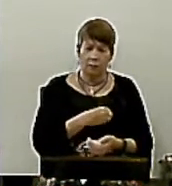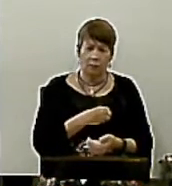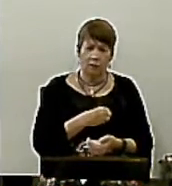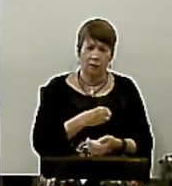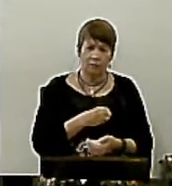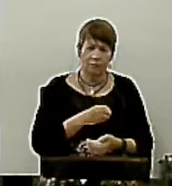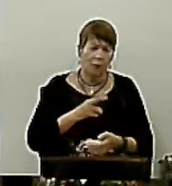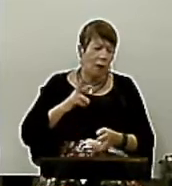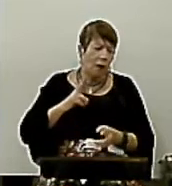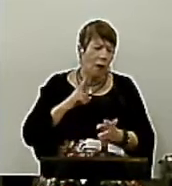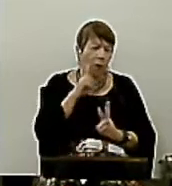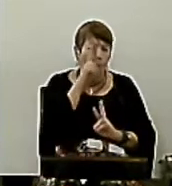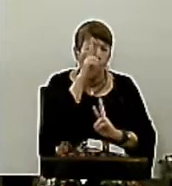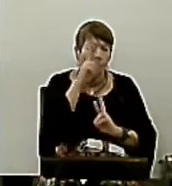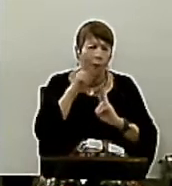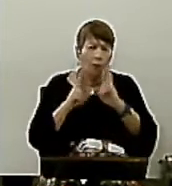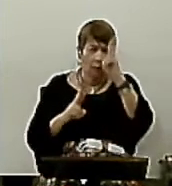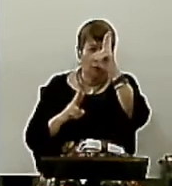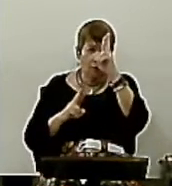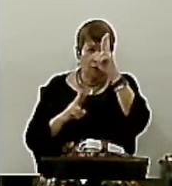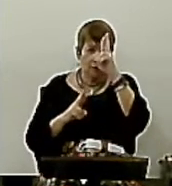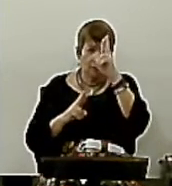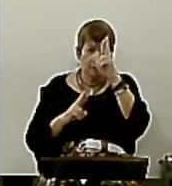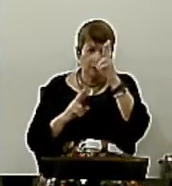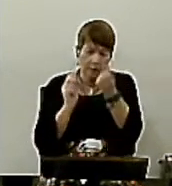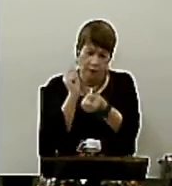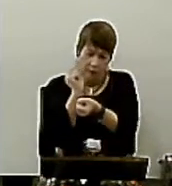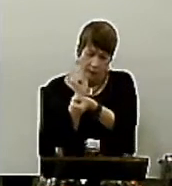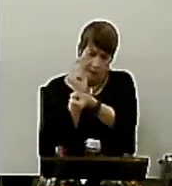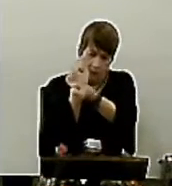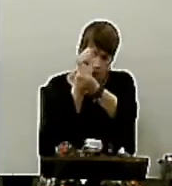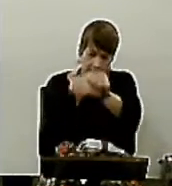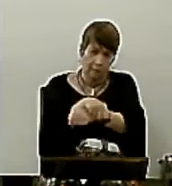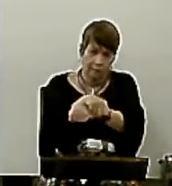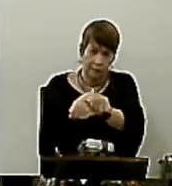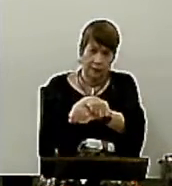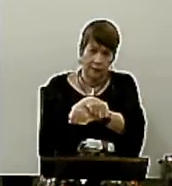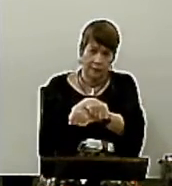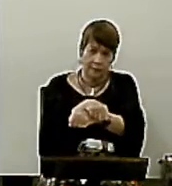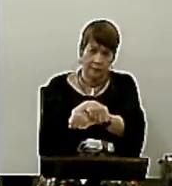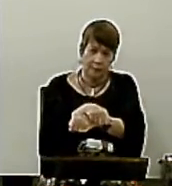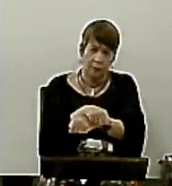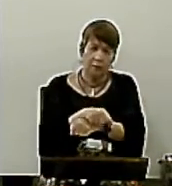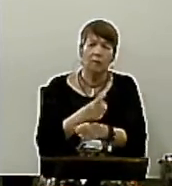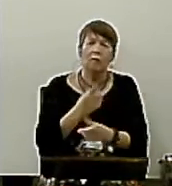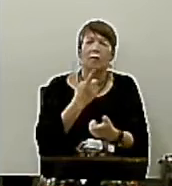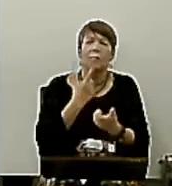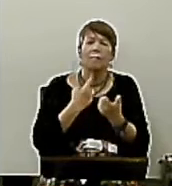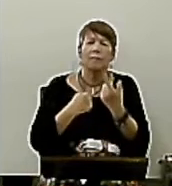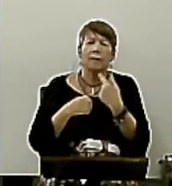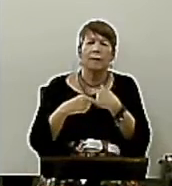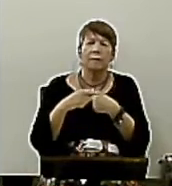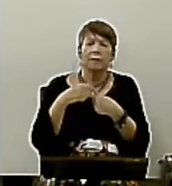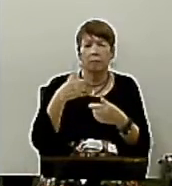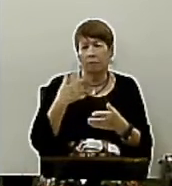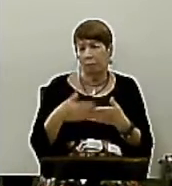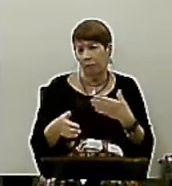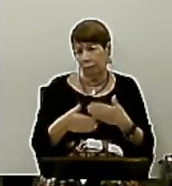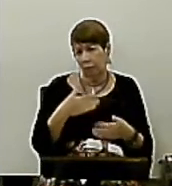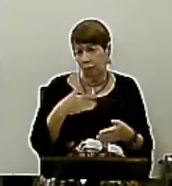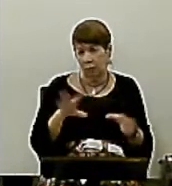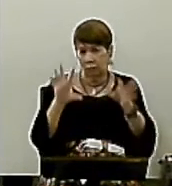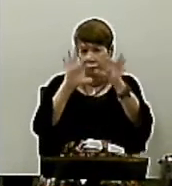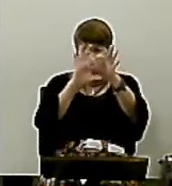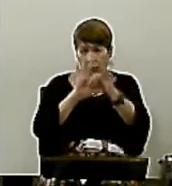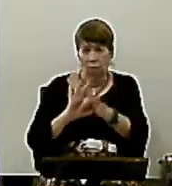E eles nos escravizam E muitas vezes os nossos desejos não tem nada a ver Com